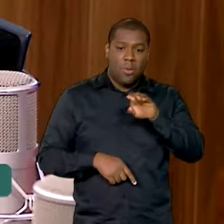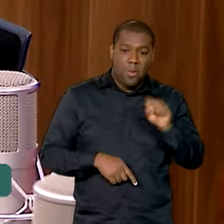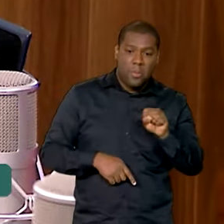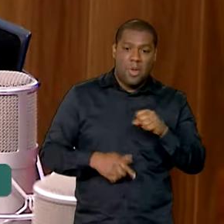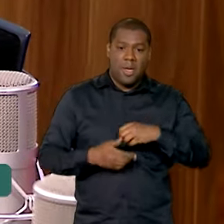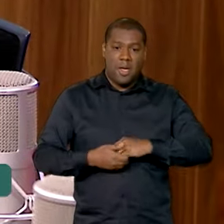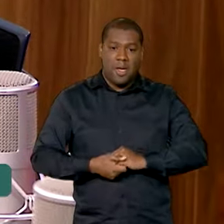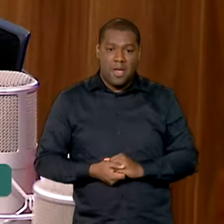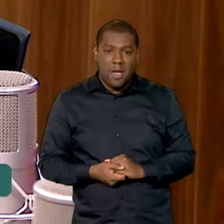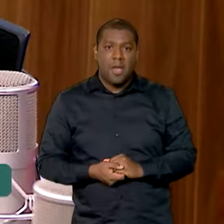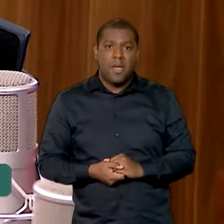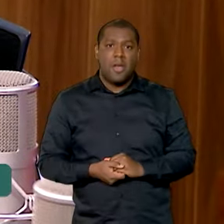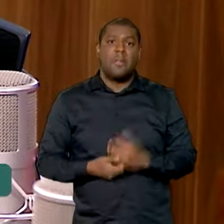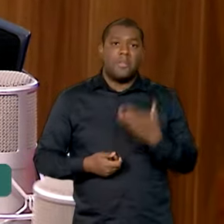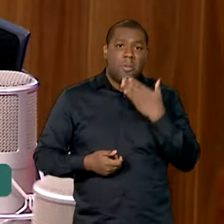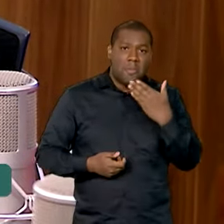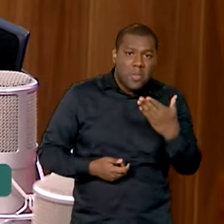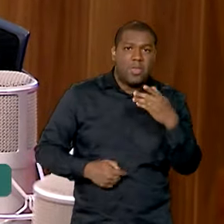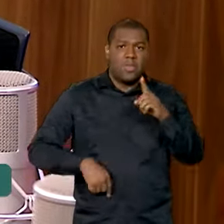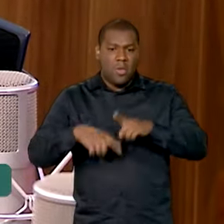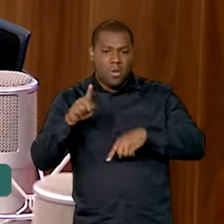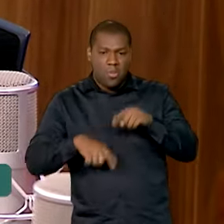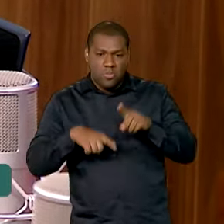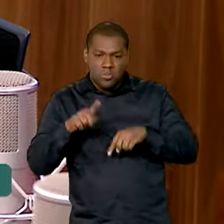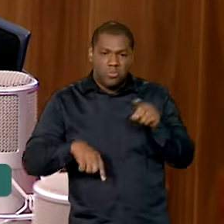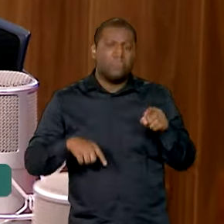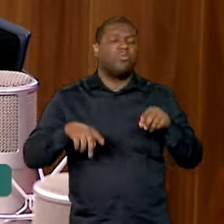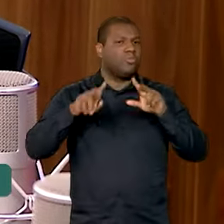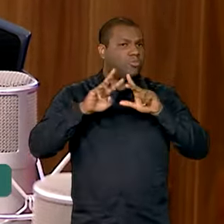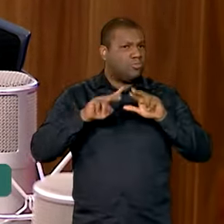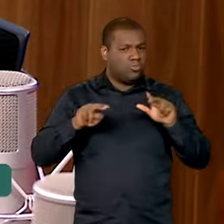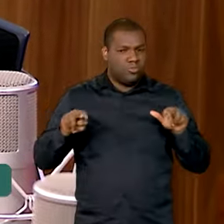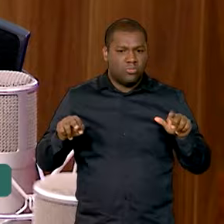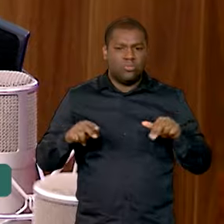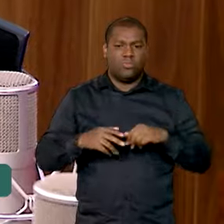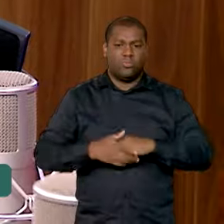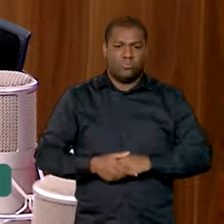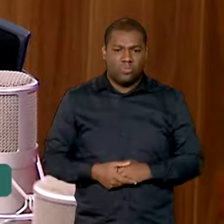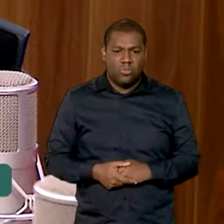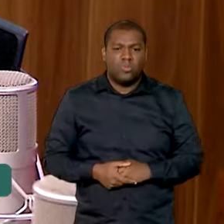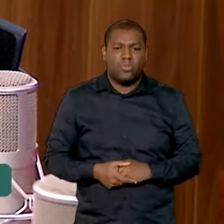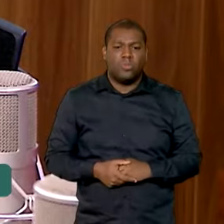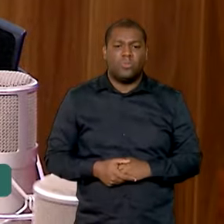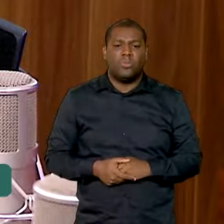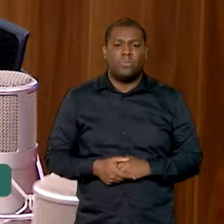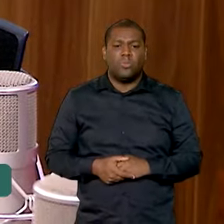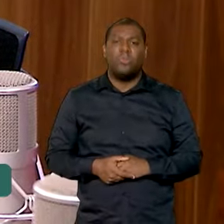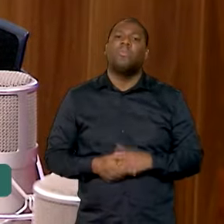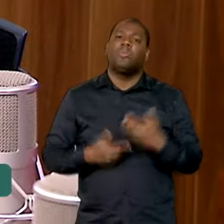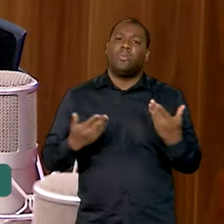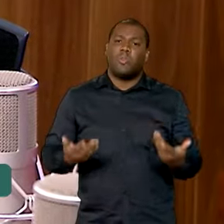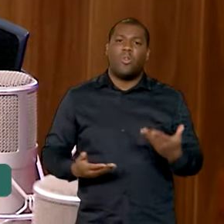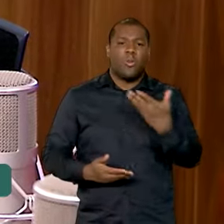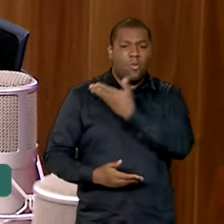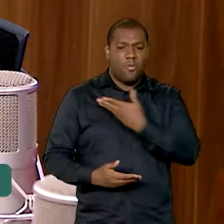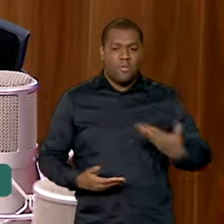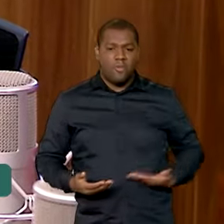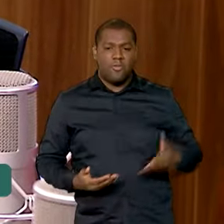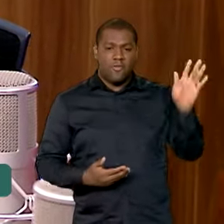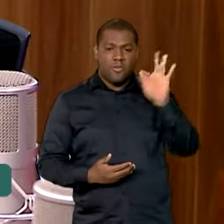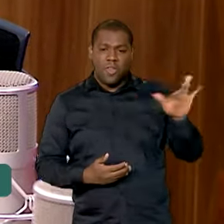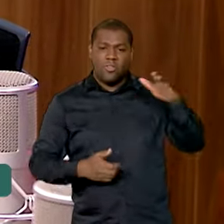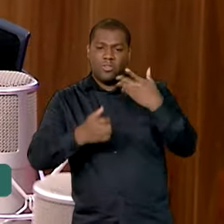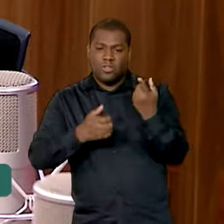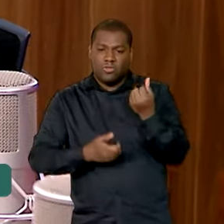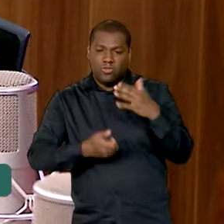recuperação e equipamentos, ou seja, tudo o que for necessário para recuperar, para investimento em educação, creche e hospital, está